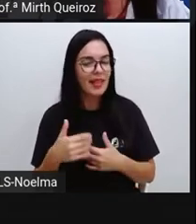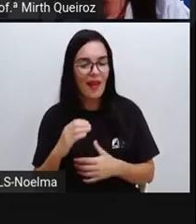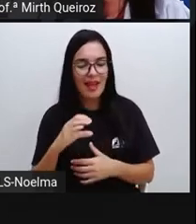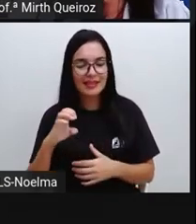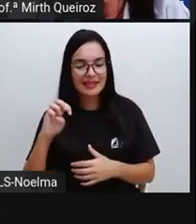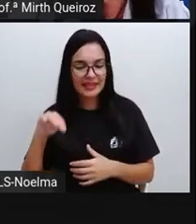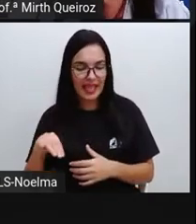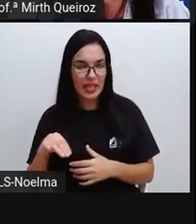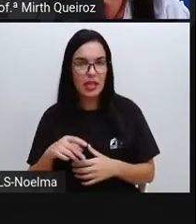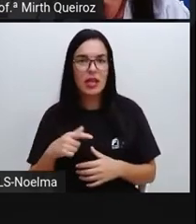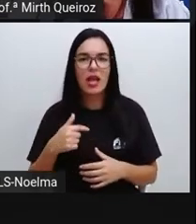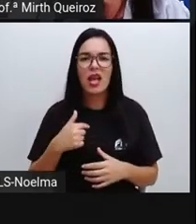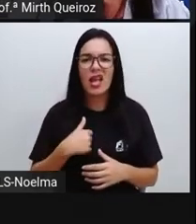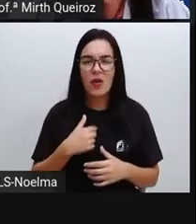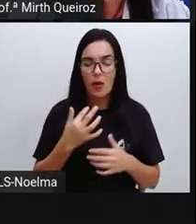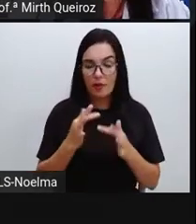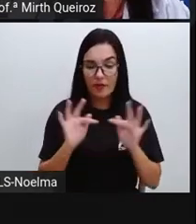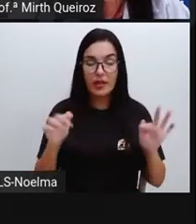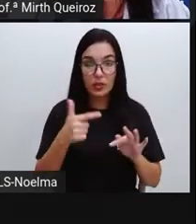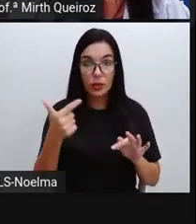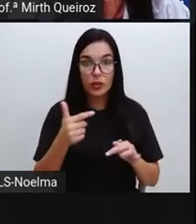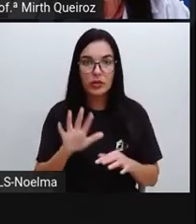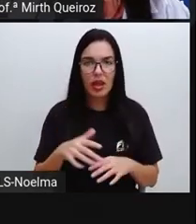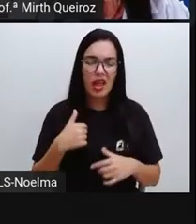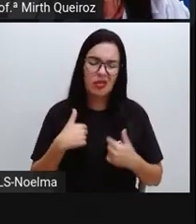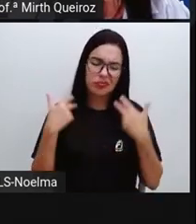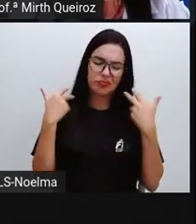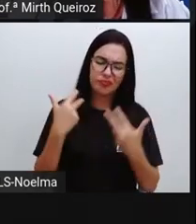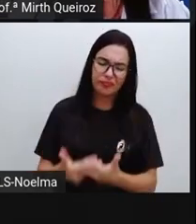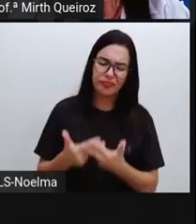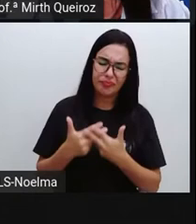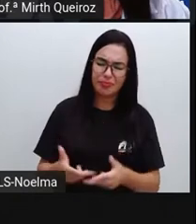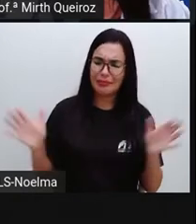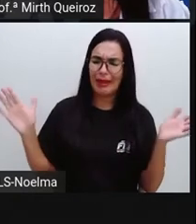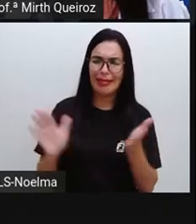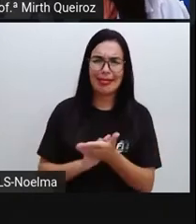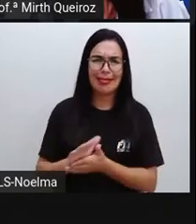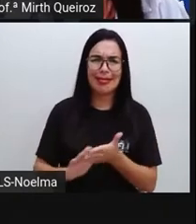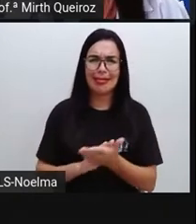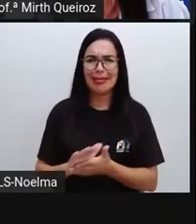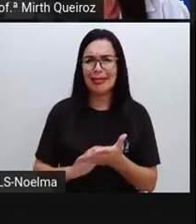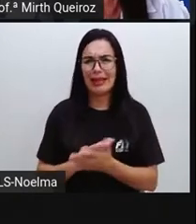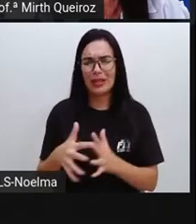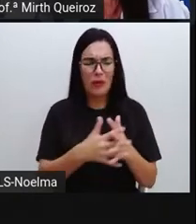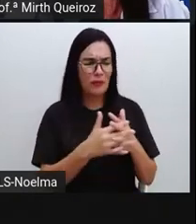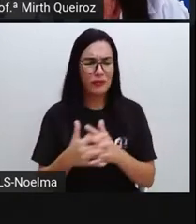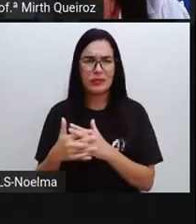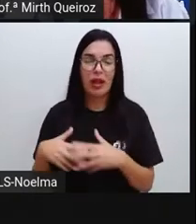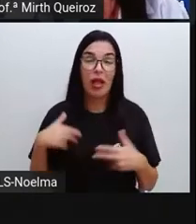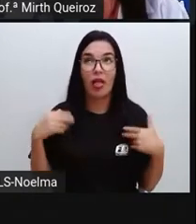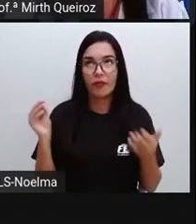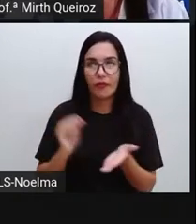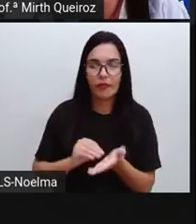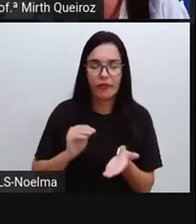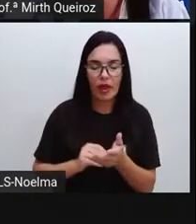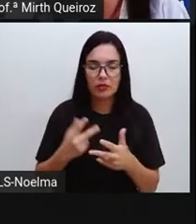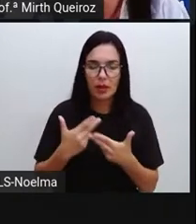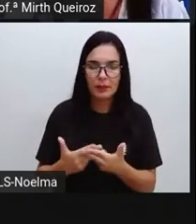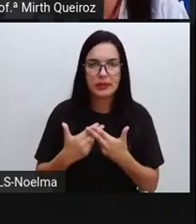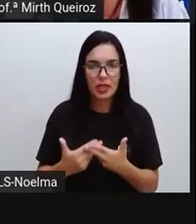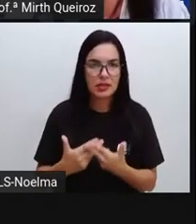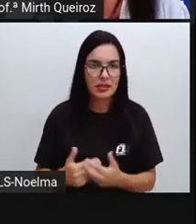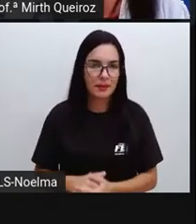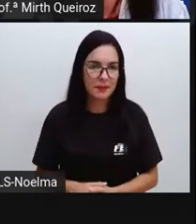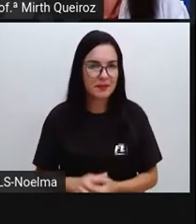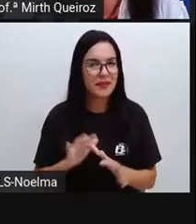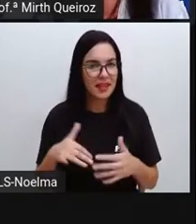Estou sem paciência para essas confusões. Indica falta de paciência. Então, neste caso, seria com